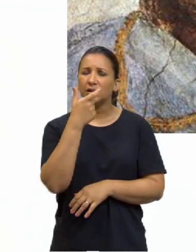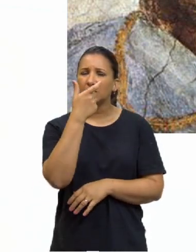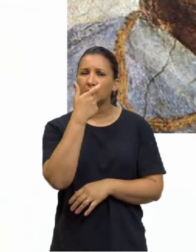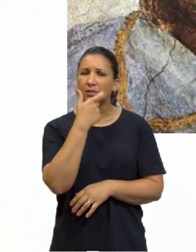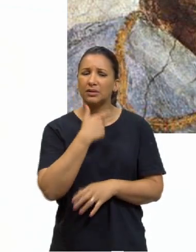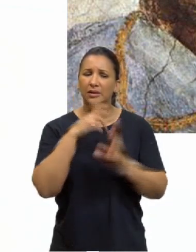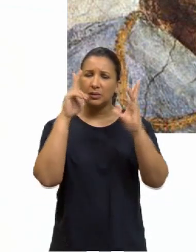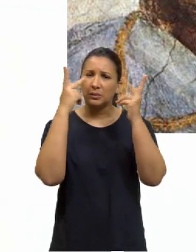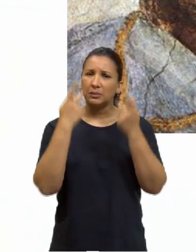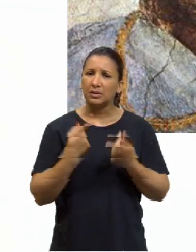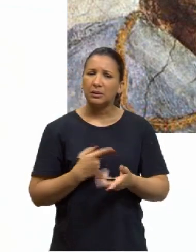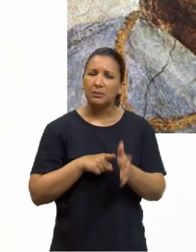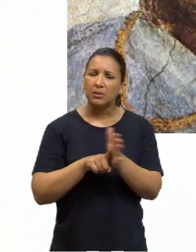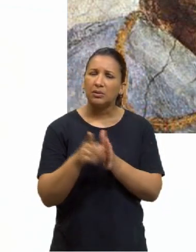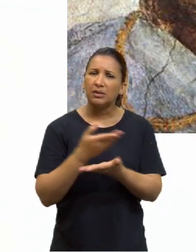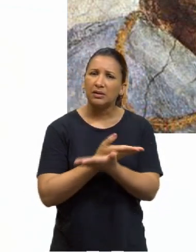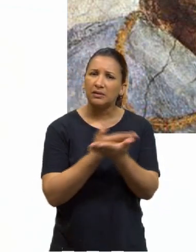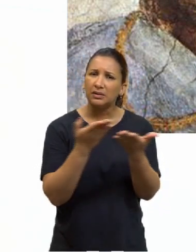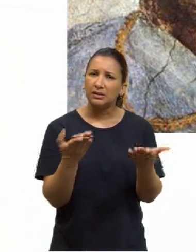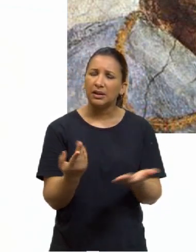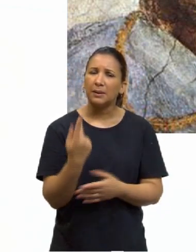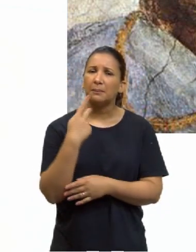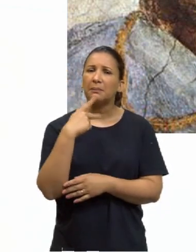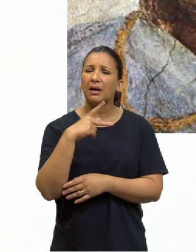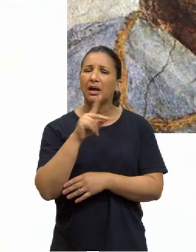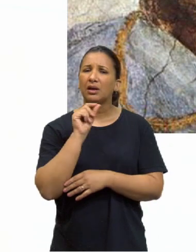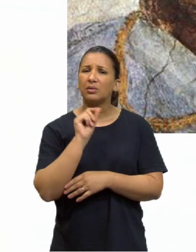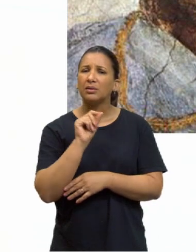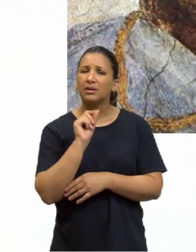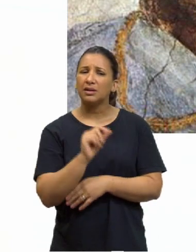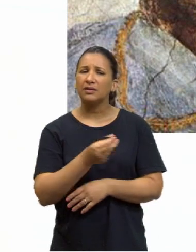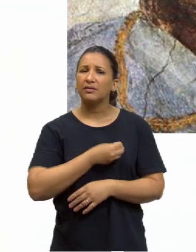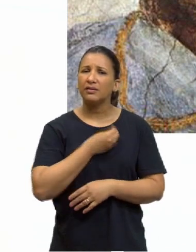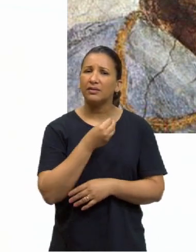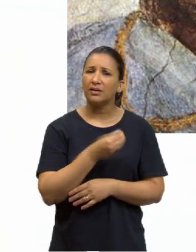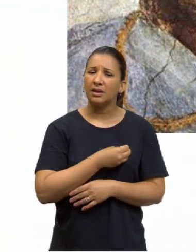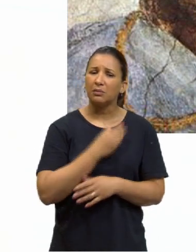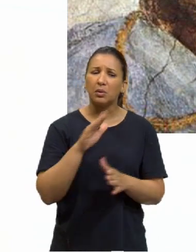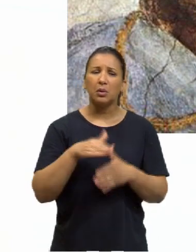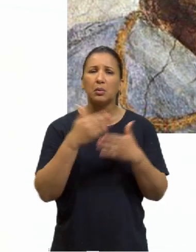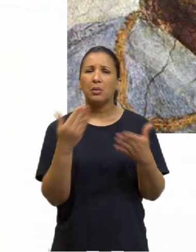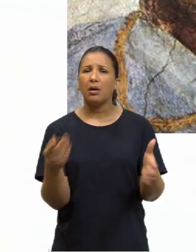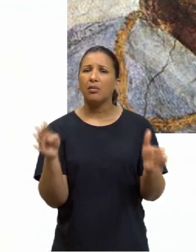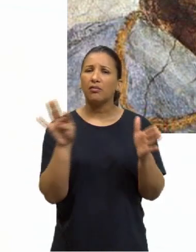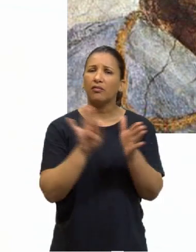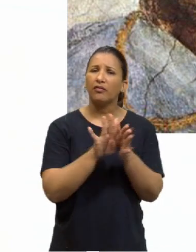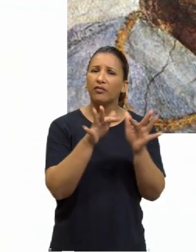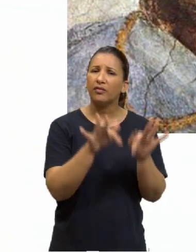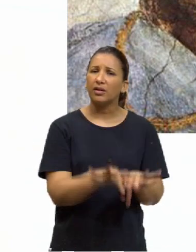pergunta que vai para vocês, para o que tendemos? Qual é o fim último? Você caminha,